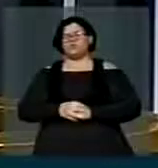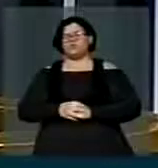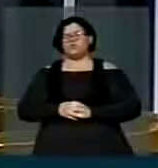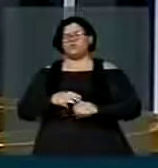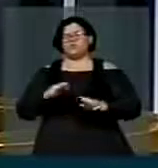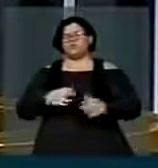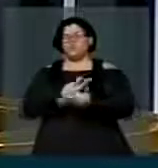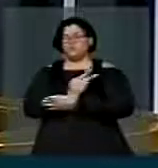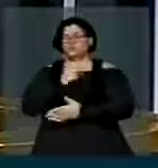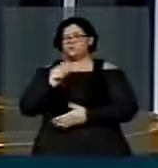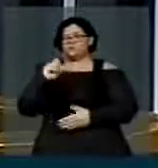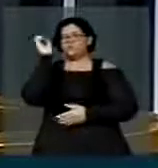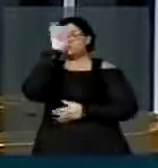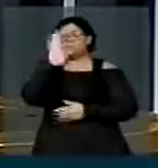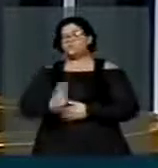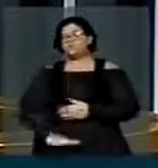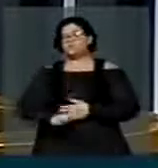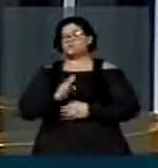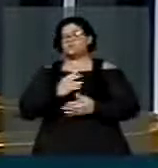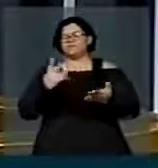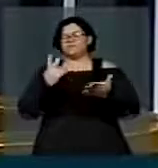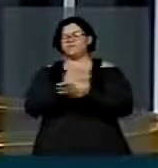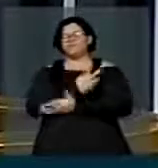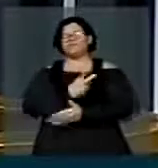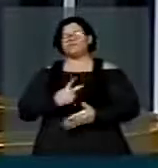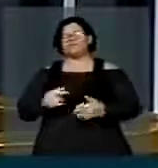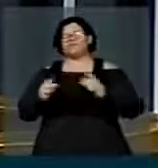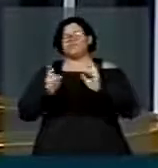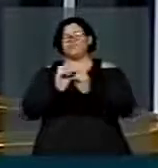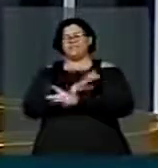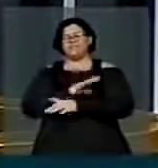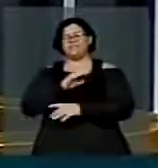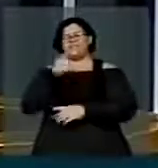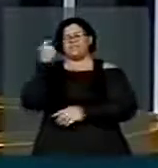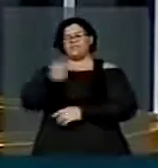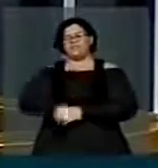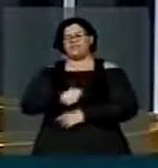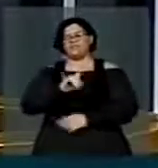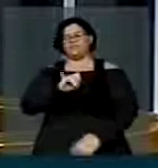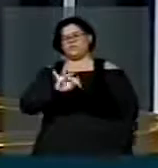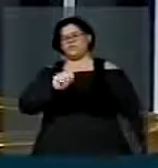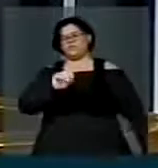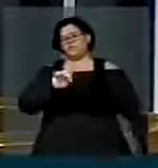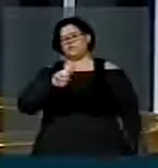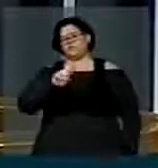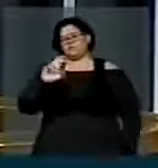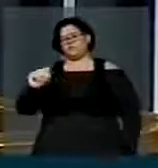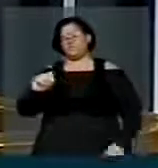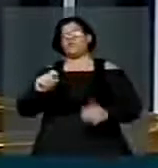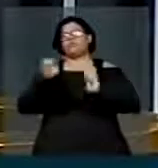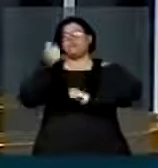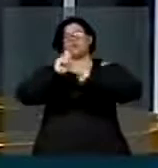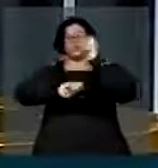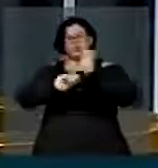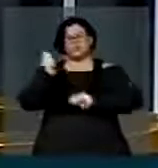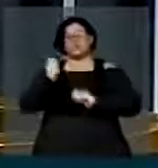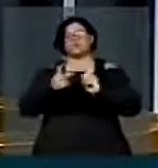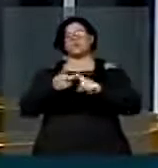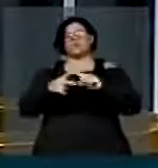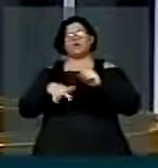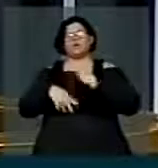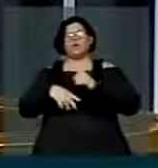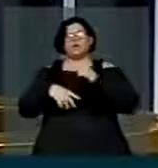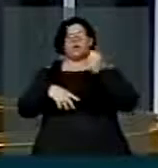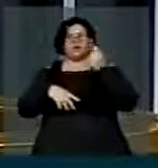quando o Brasil, saído de uma ditadura imposta pelo mesmo latifúndio, pela indústria, pelo capital,